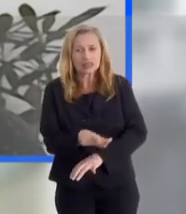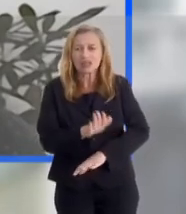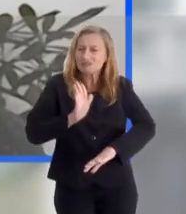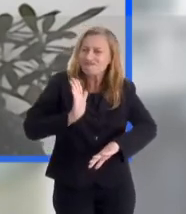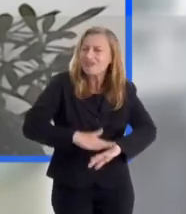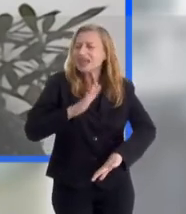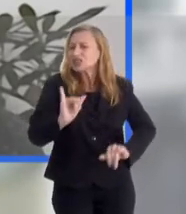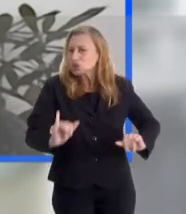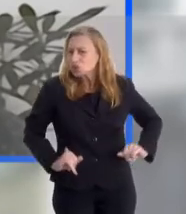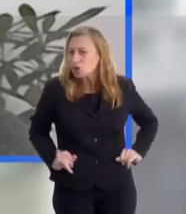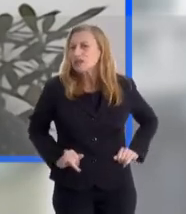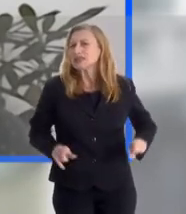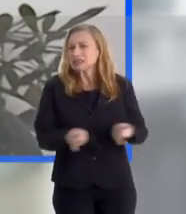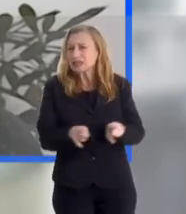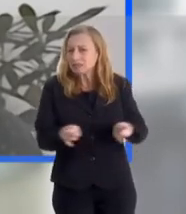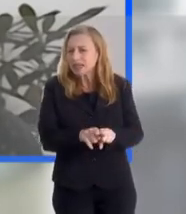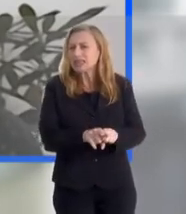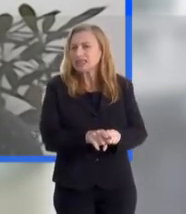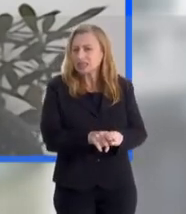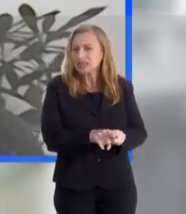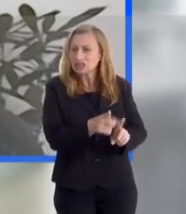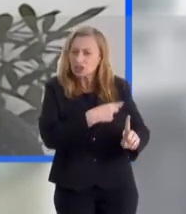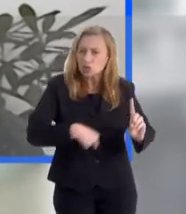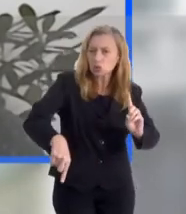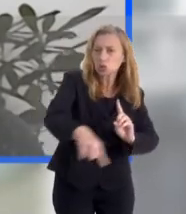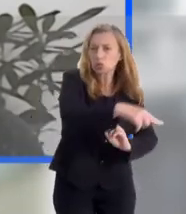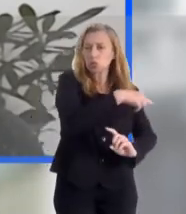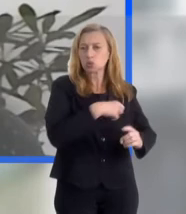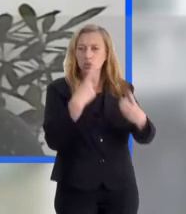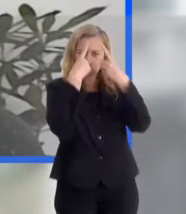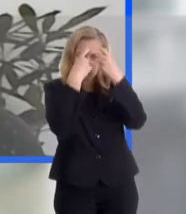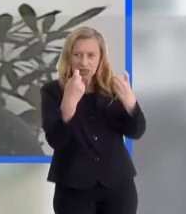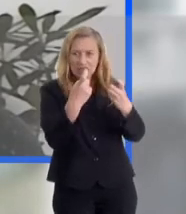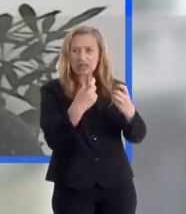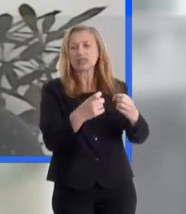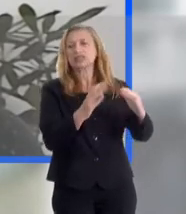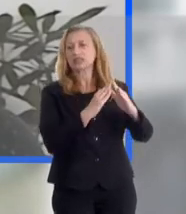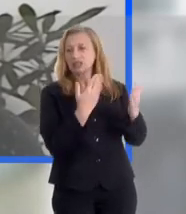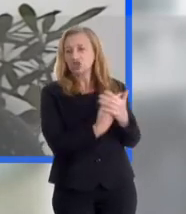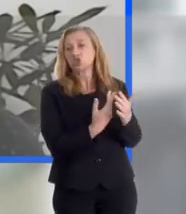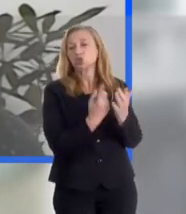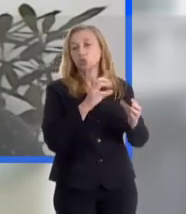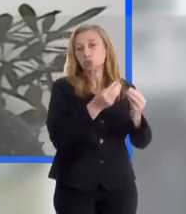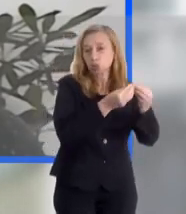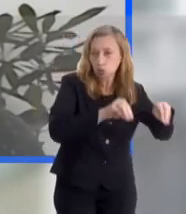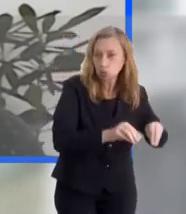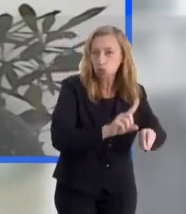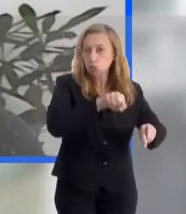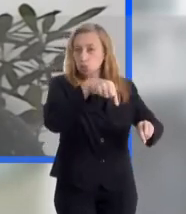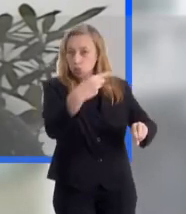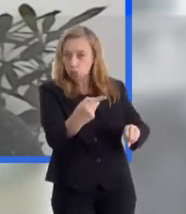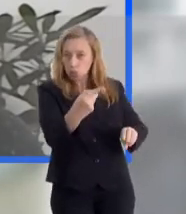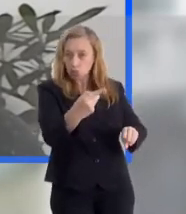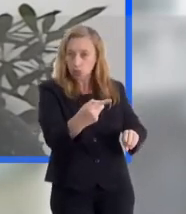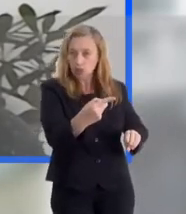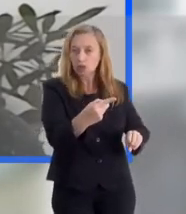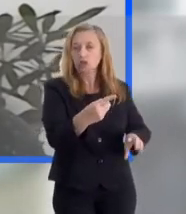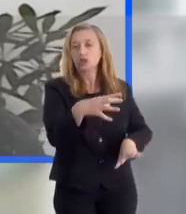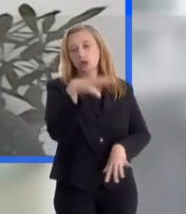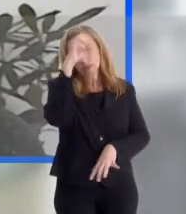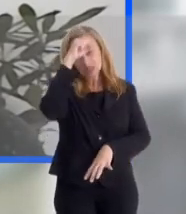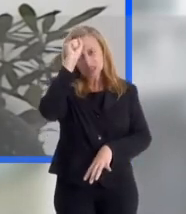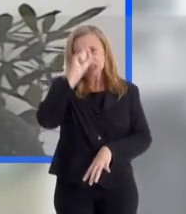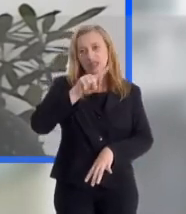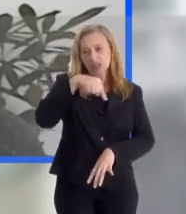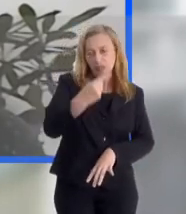é esse perfil de criança que mais sofre também com operações no entorno das suas escolas e que depois são prejudicadas no